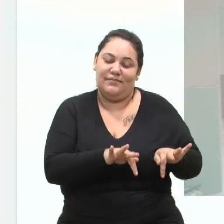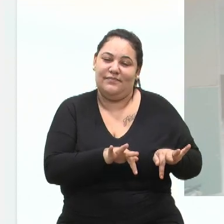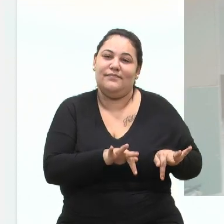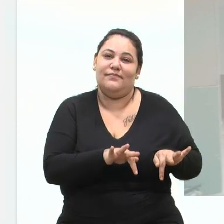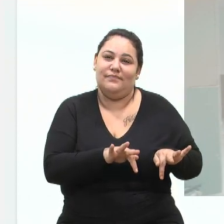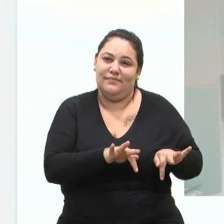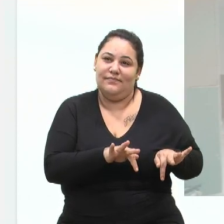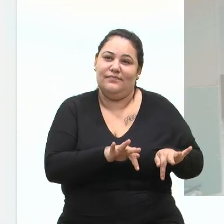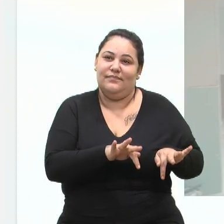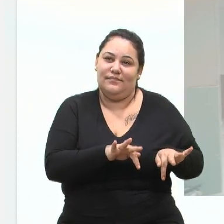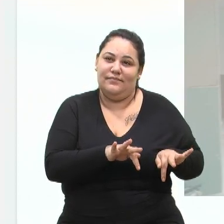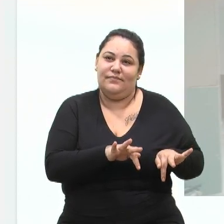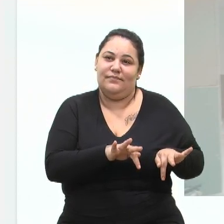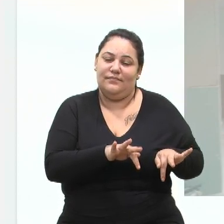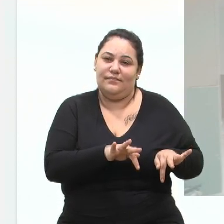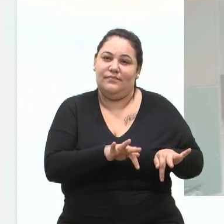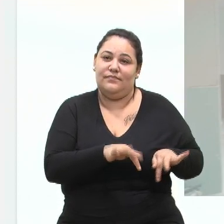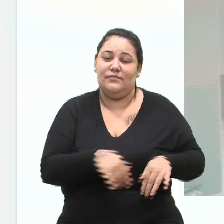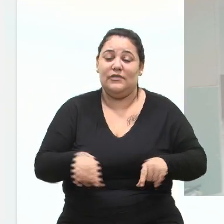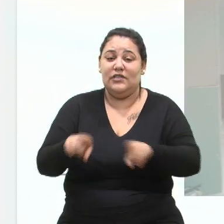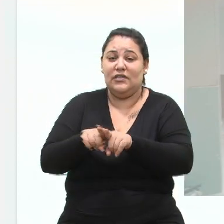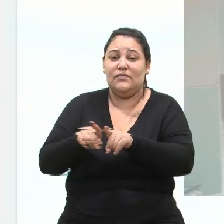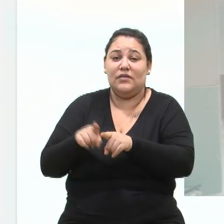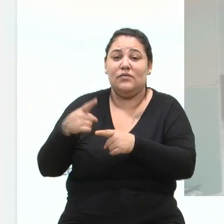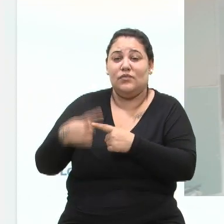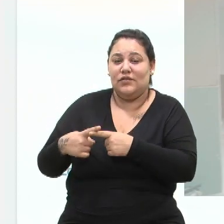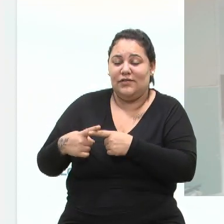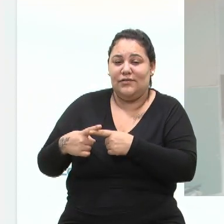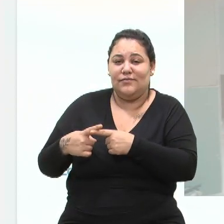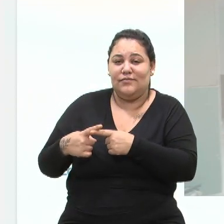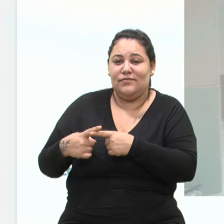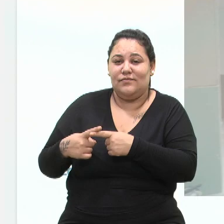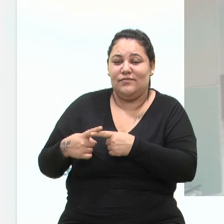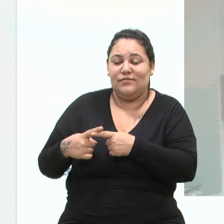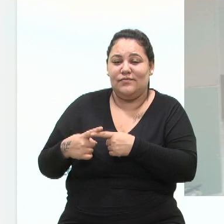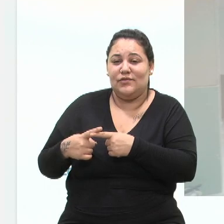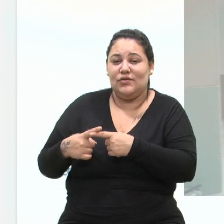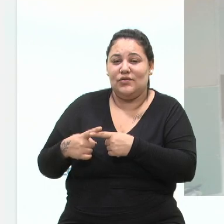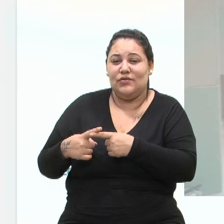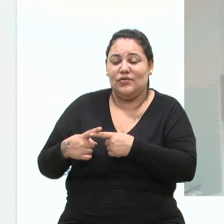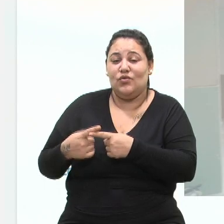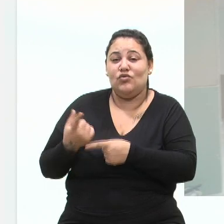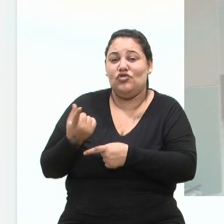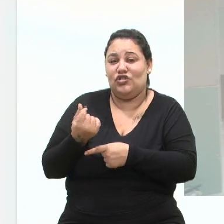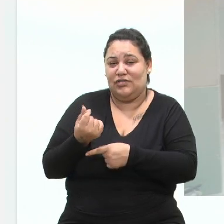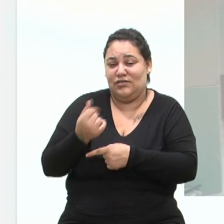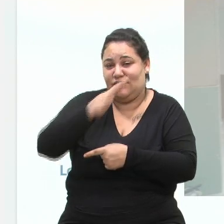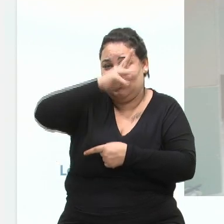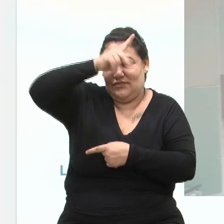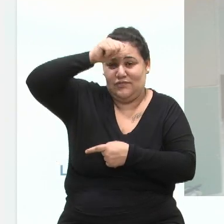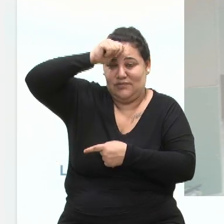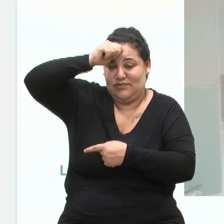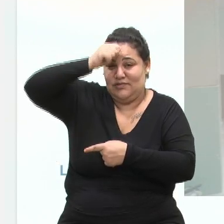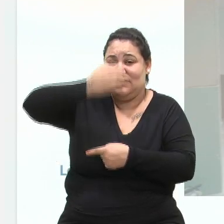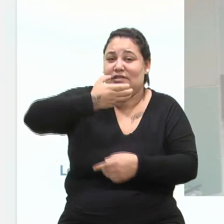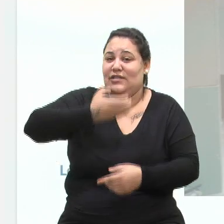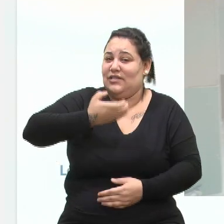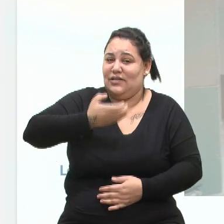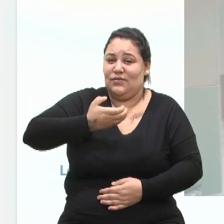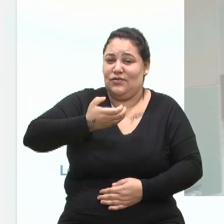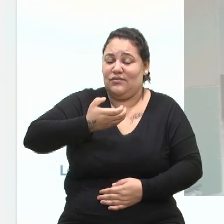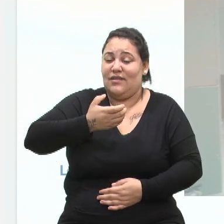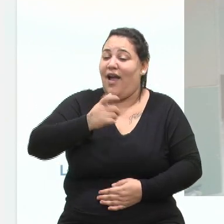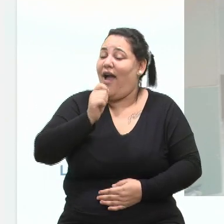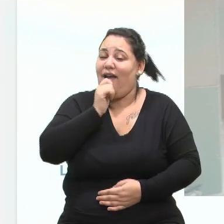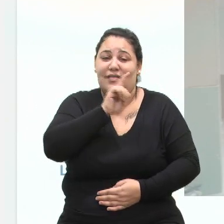e também porque a emenda, a qual está nos cofres da Prefeitura desde dezembro do ano passado, não foi repassado